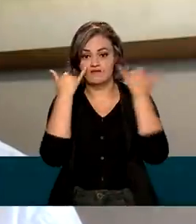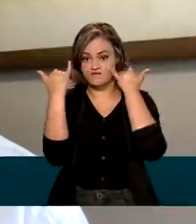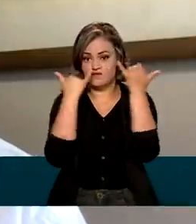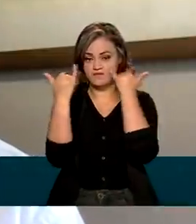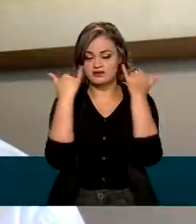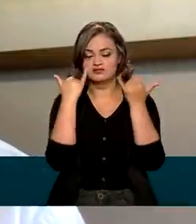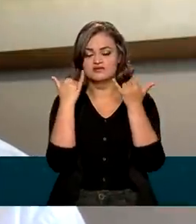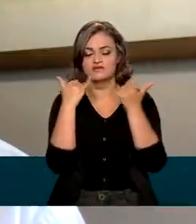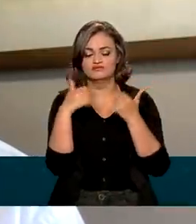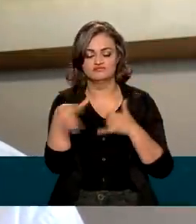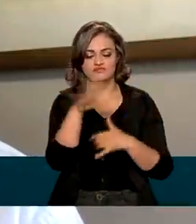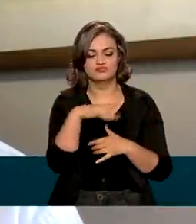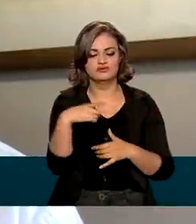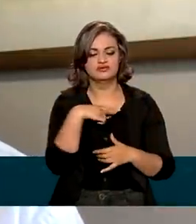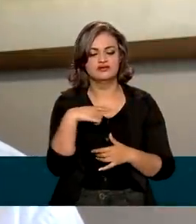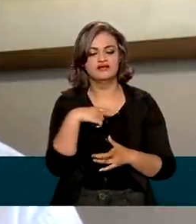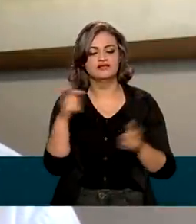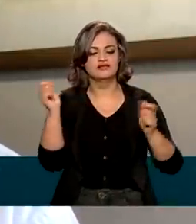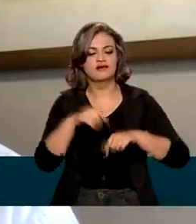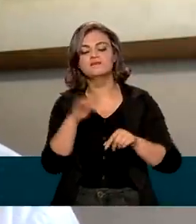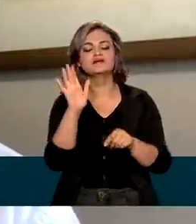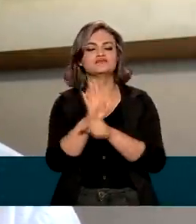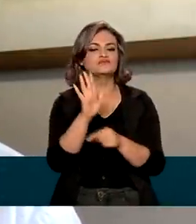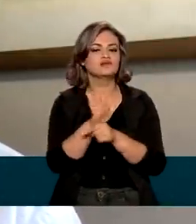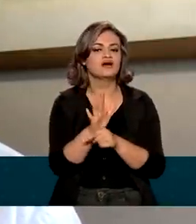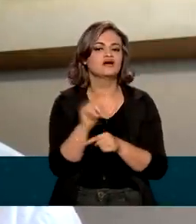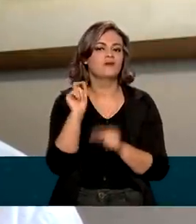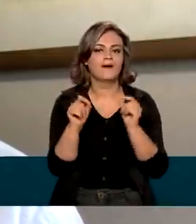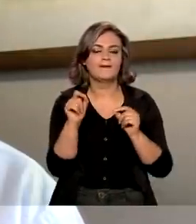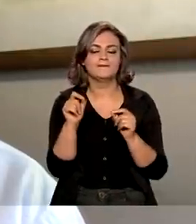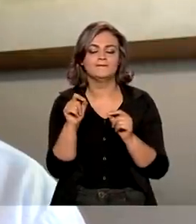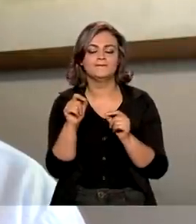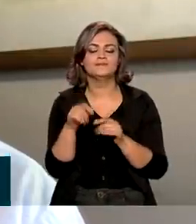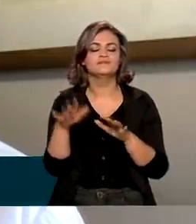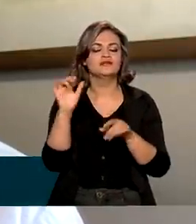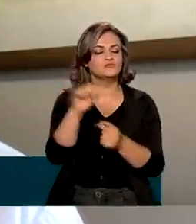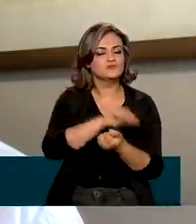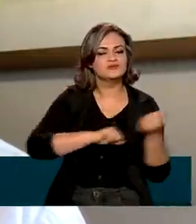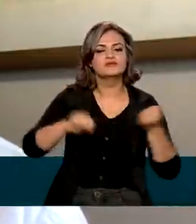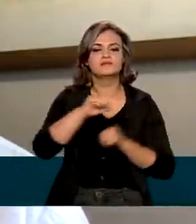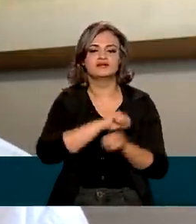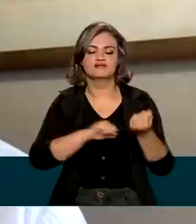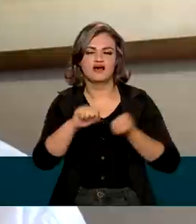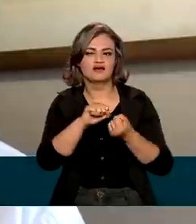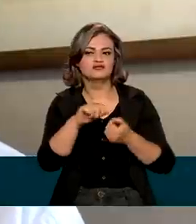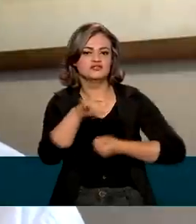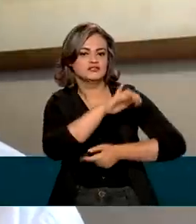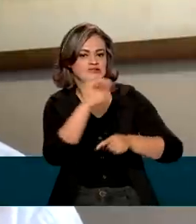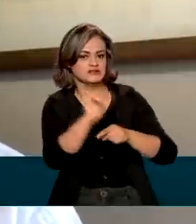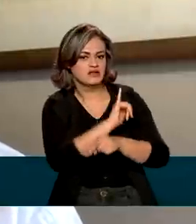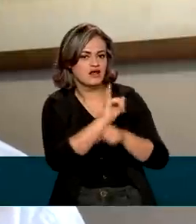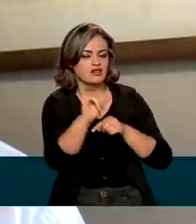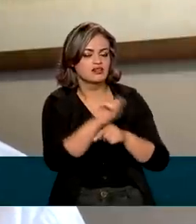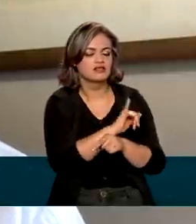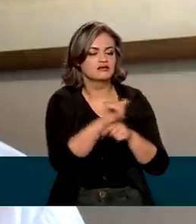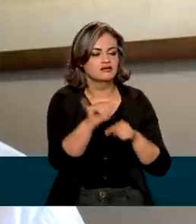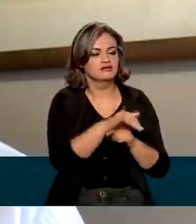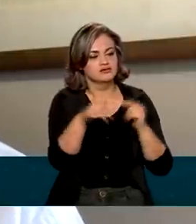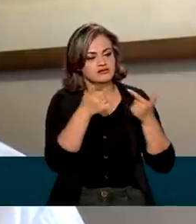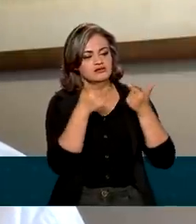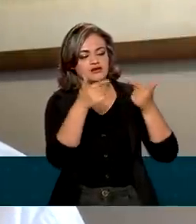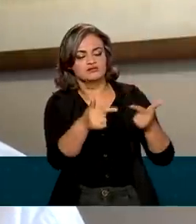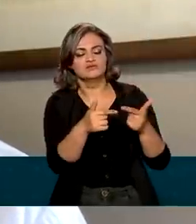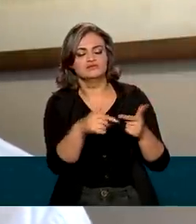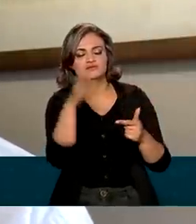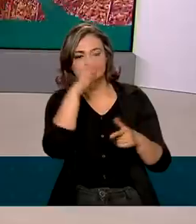a gente espera que elas possam contribuir à sustentabilidade da estratégia de ações